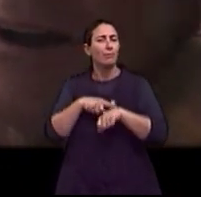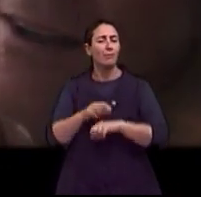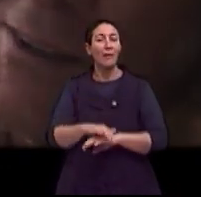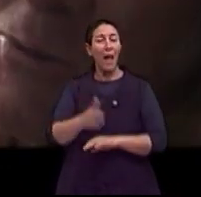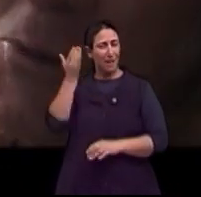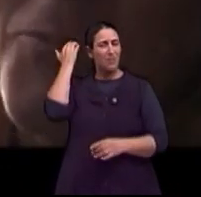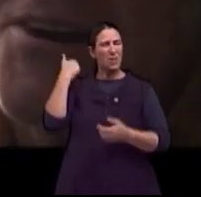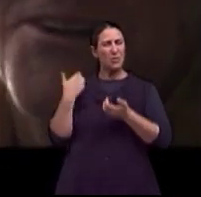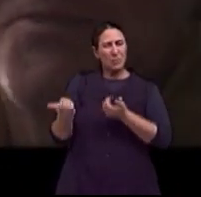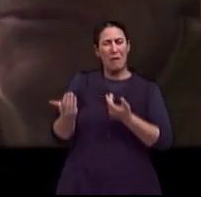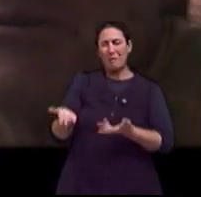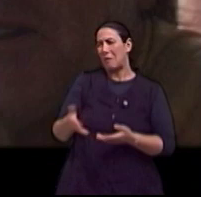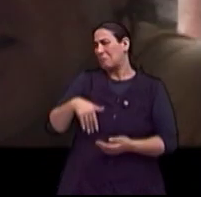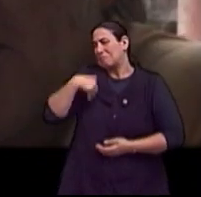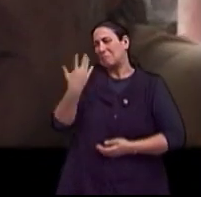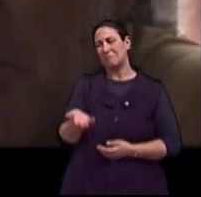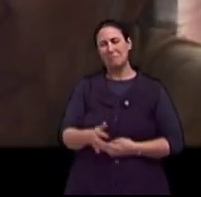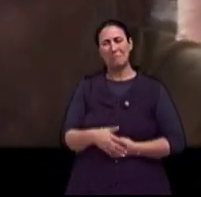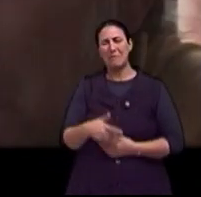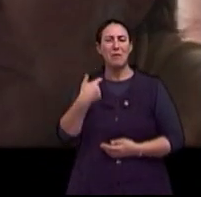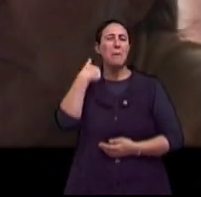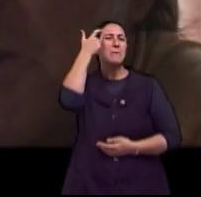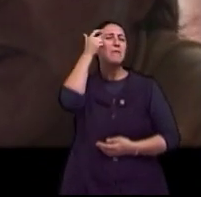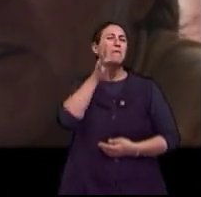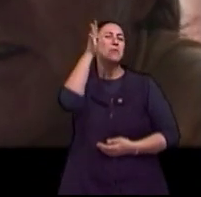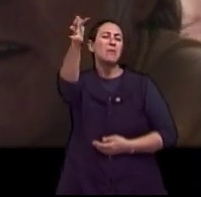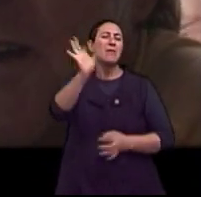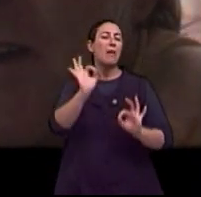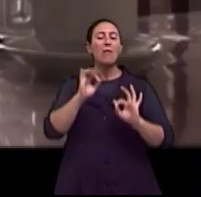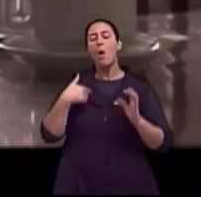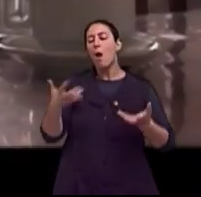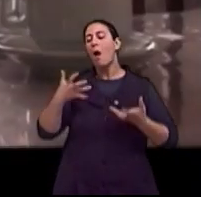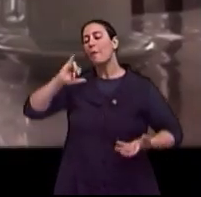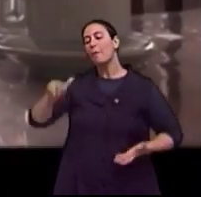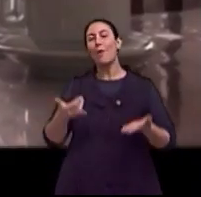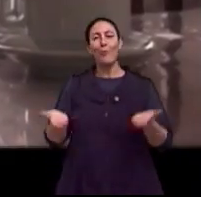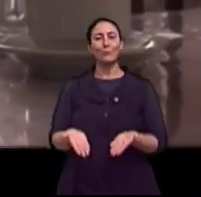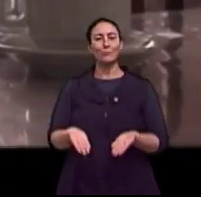pensava, amanhã pra mim não interessa, porque eu quero viver o presente, né?